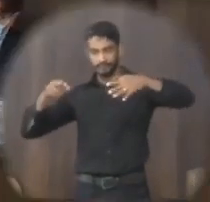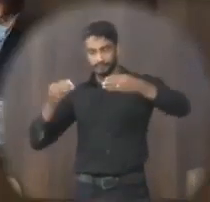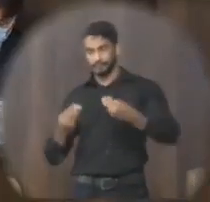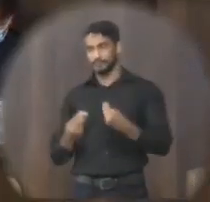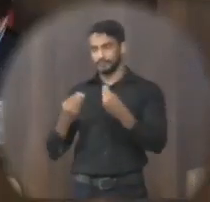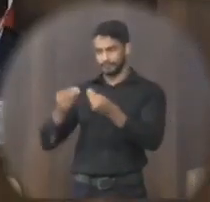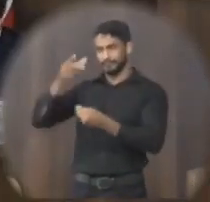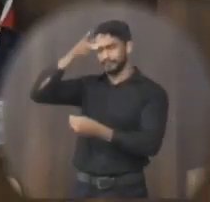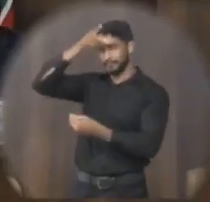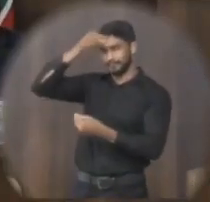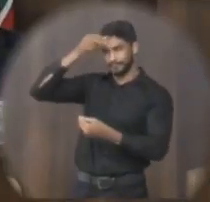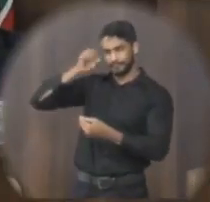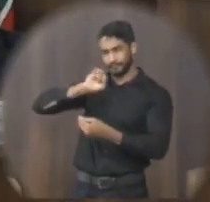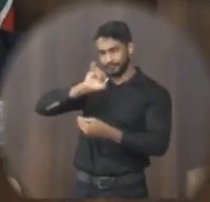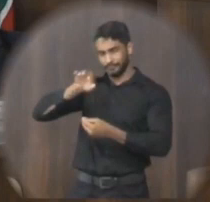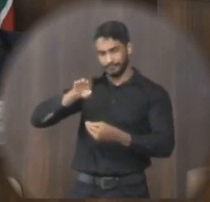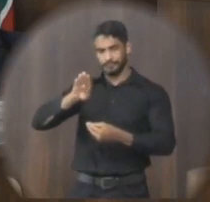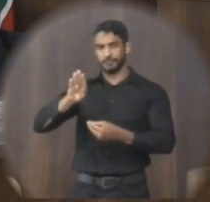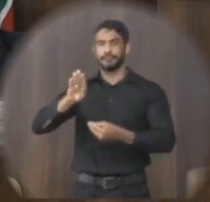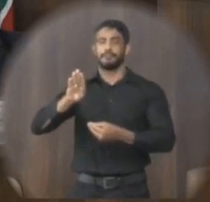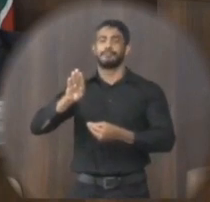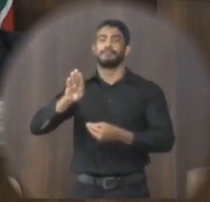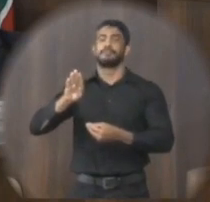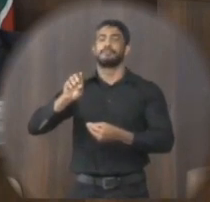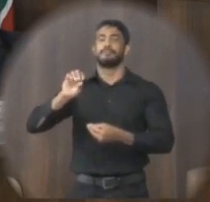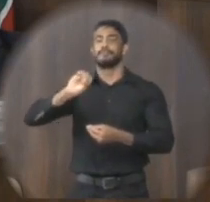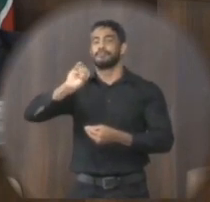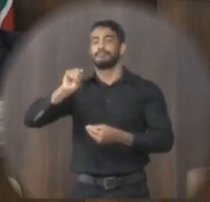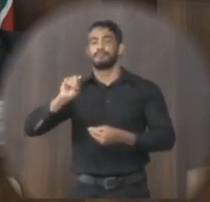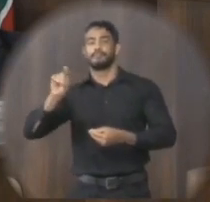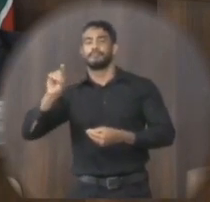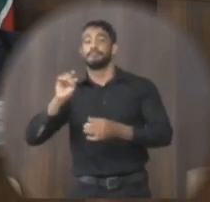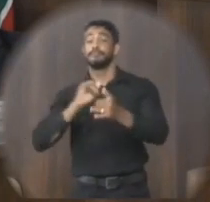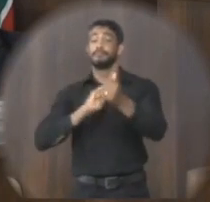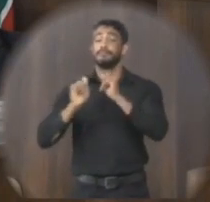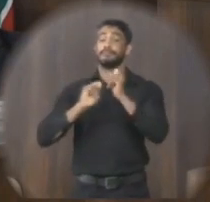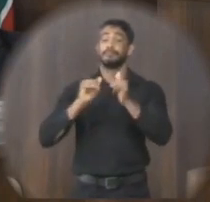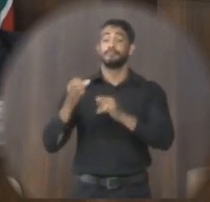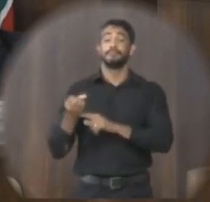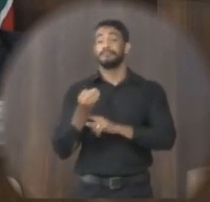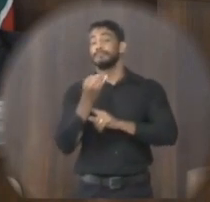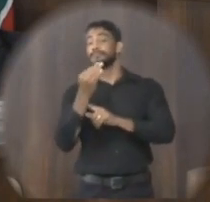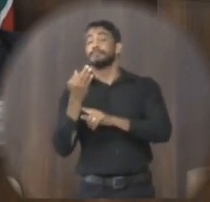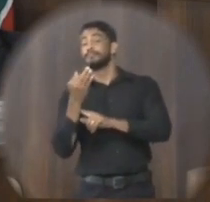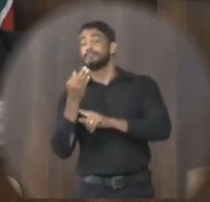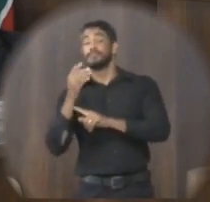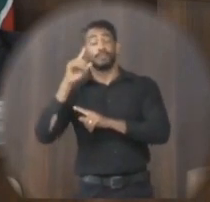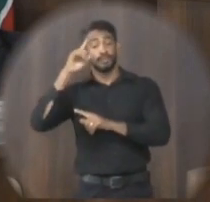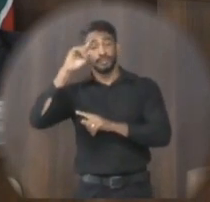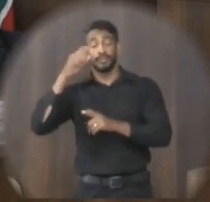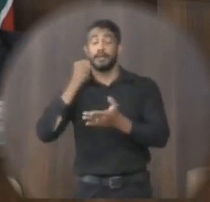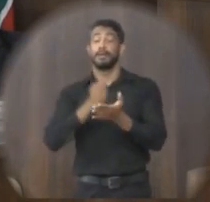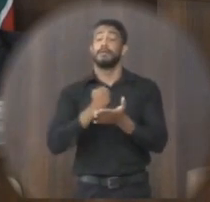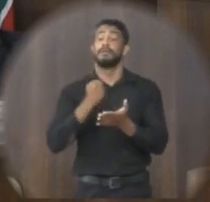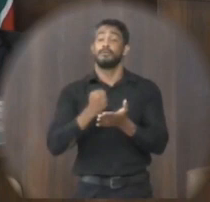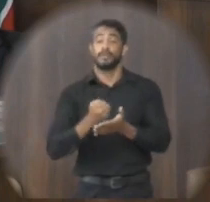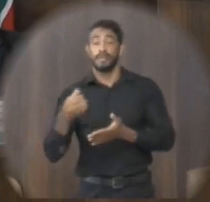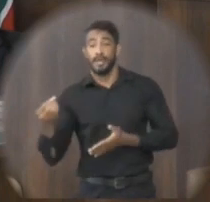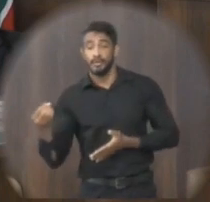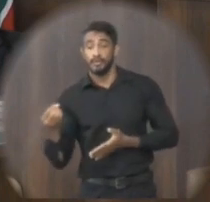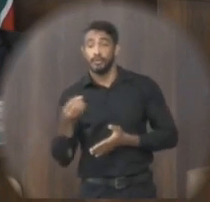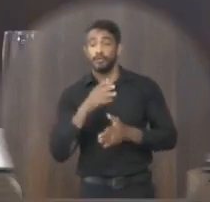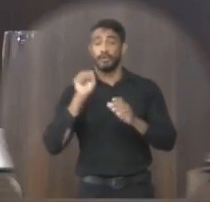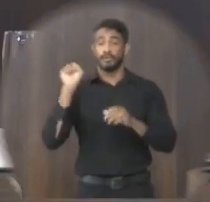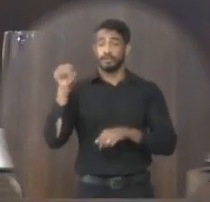expediente ao prefeito municipal de Janaúba o senhor José Aparecido solicitando com urgência informações sobre quando serão contratados novos